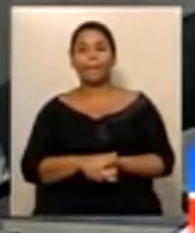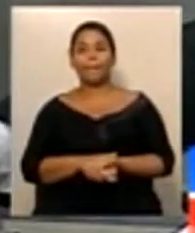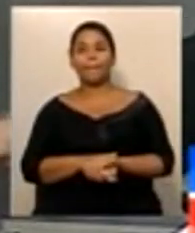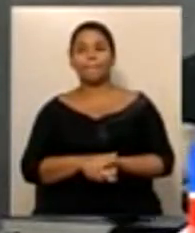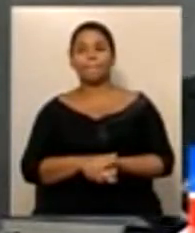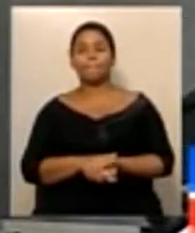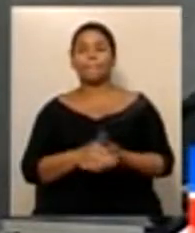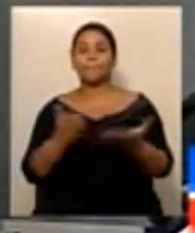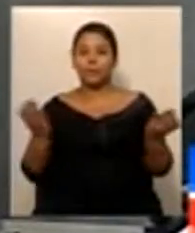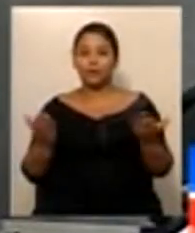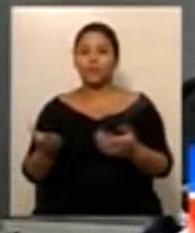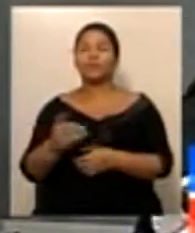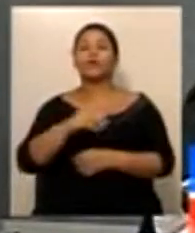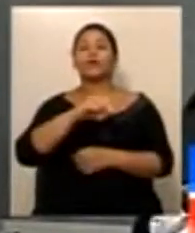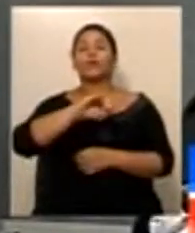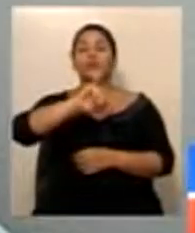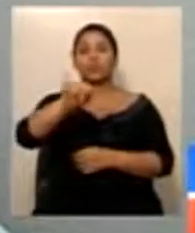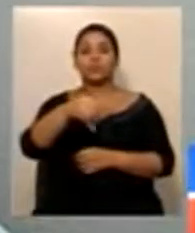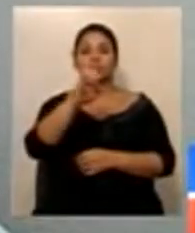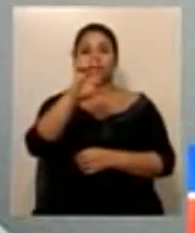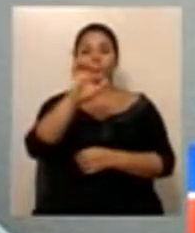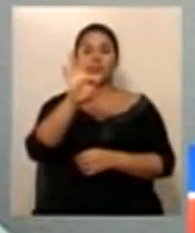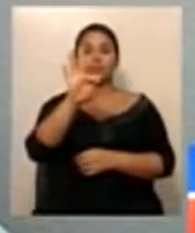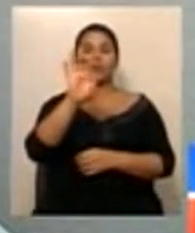Jefferson Moraes. Senhor presidente,